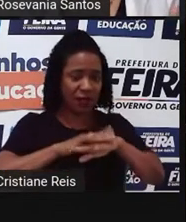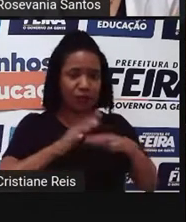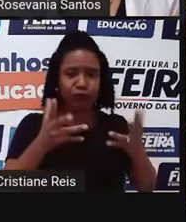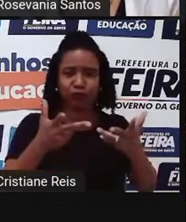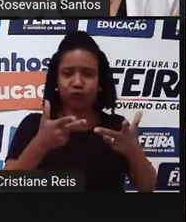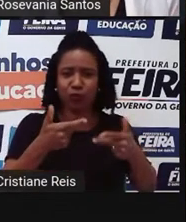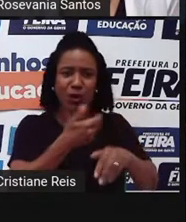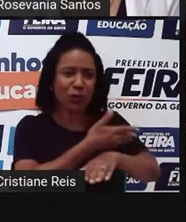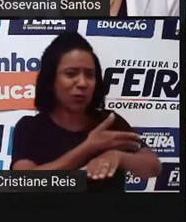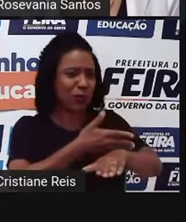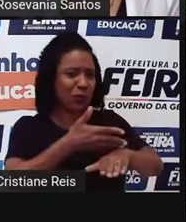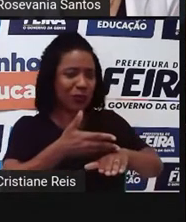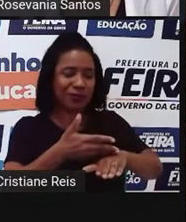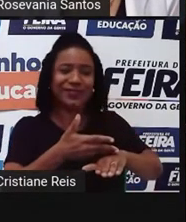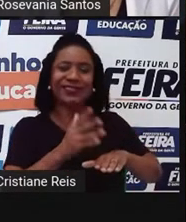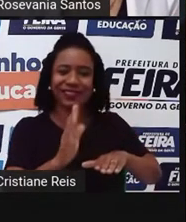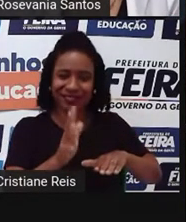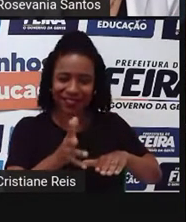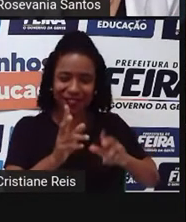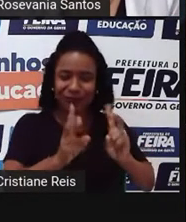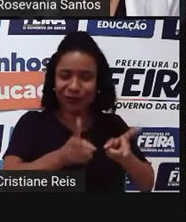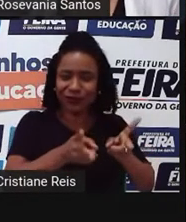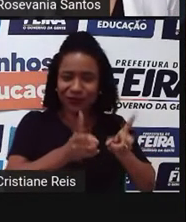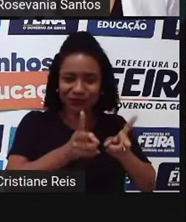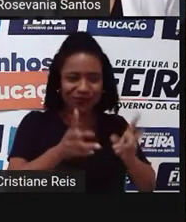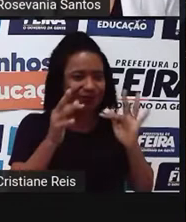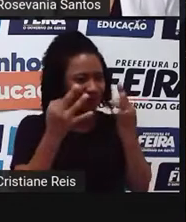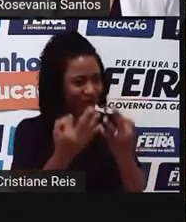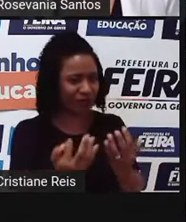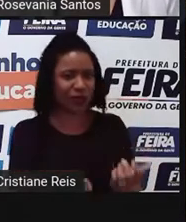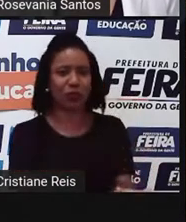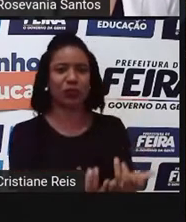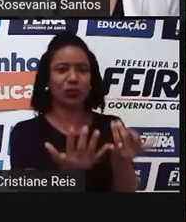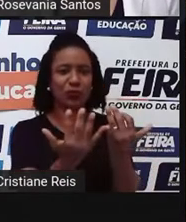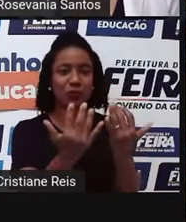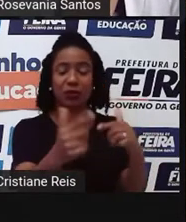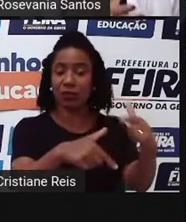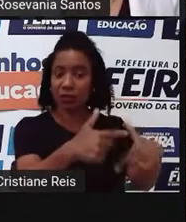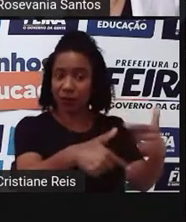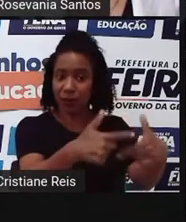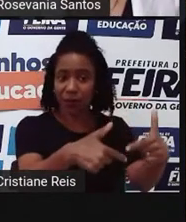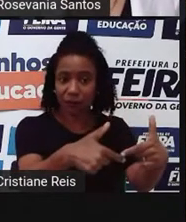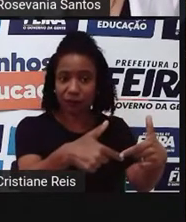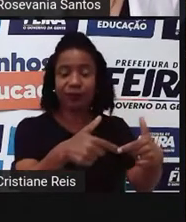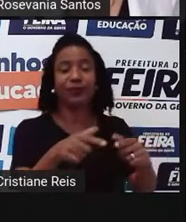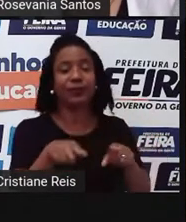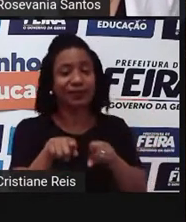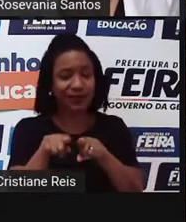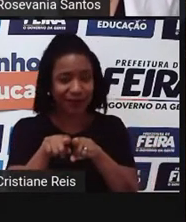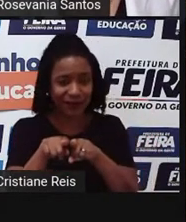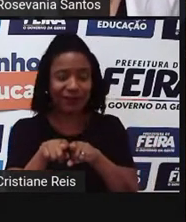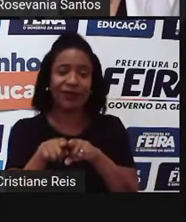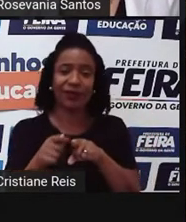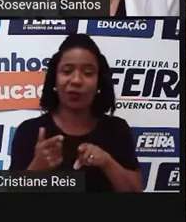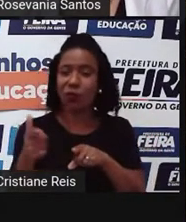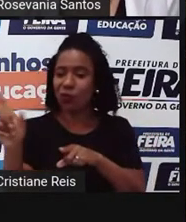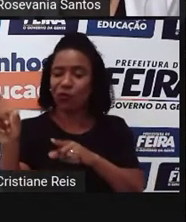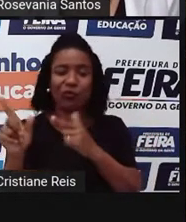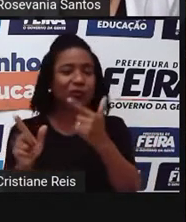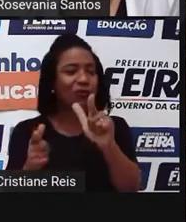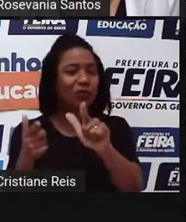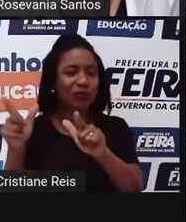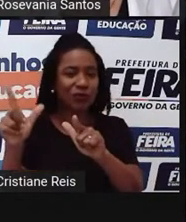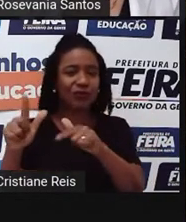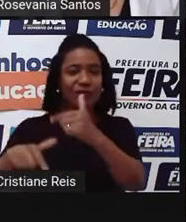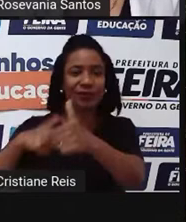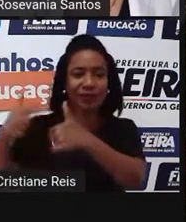longo das diversas gerações ali daquela mesma família. Como também nós temos hoje atividades ligadas, né? A esse espaço do